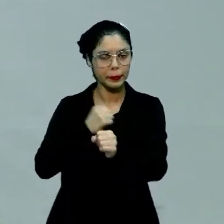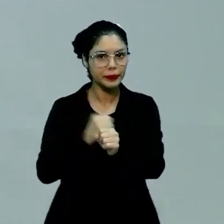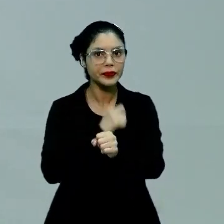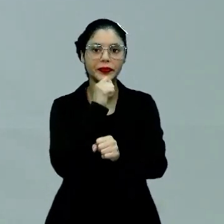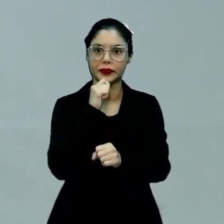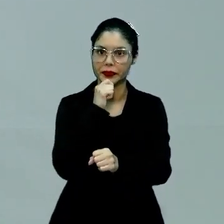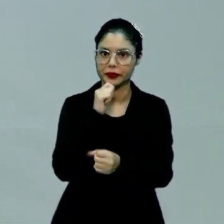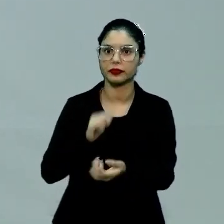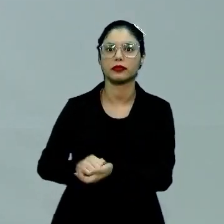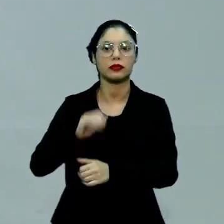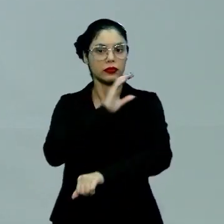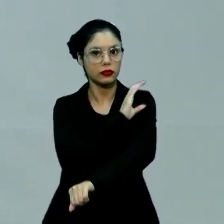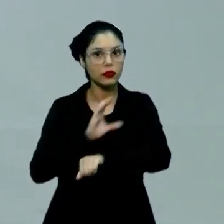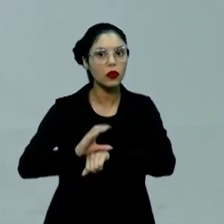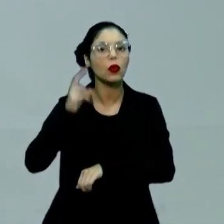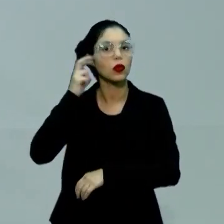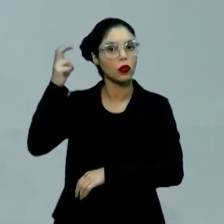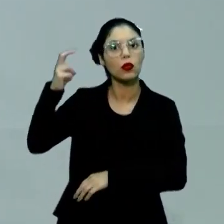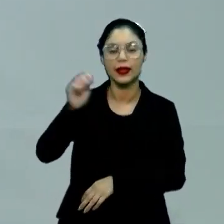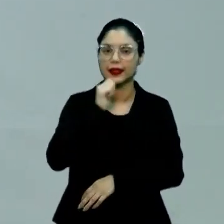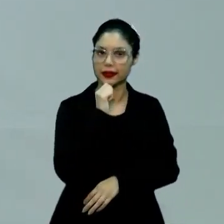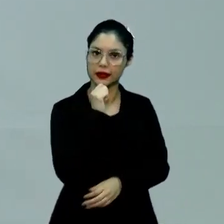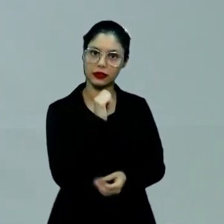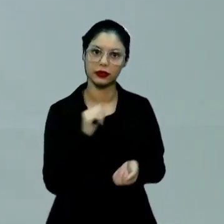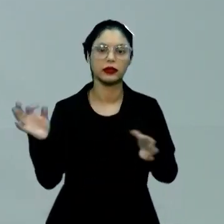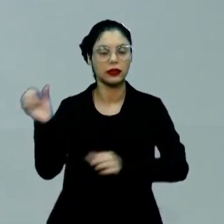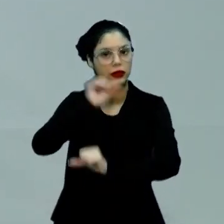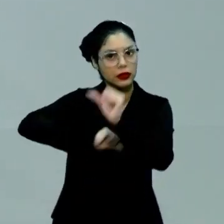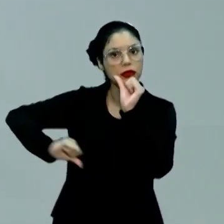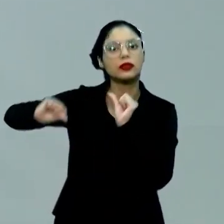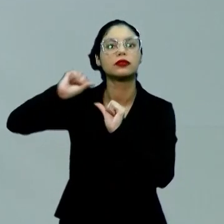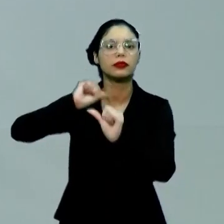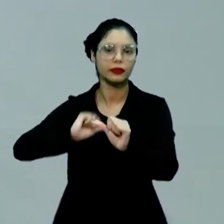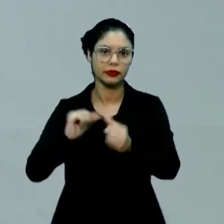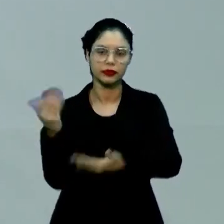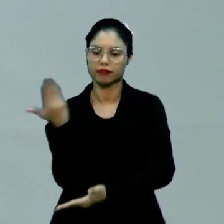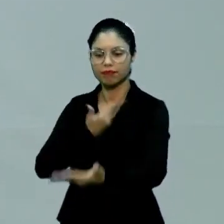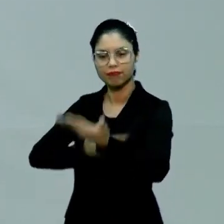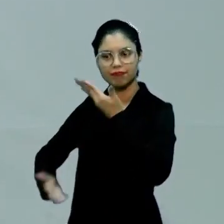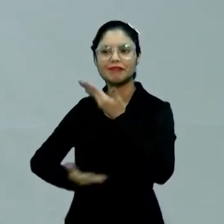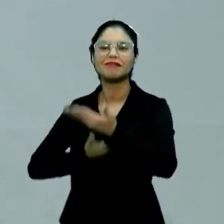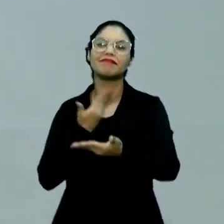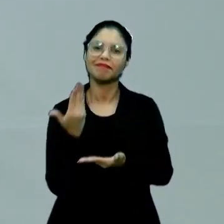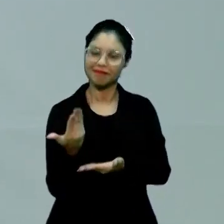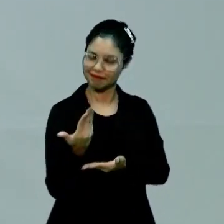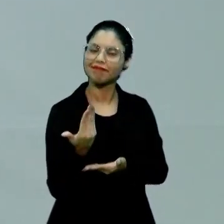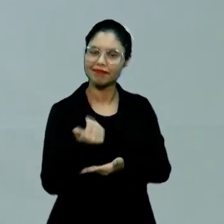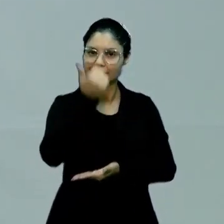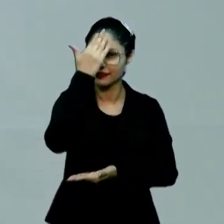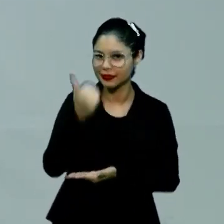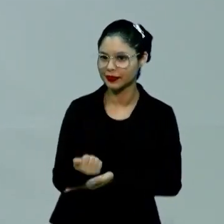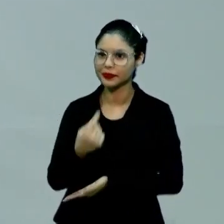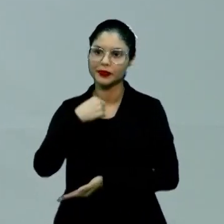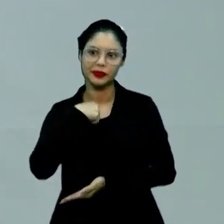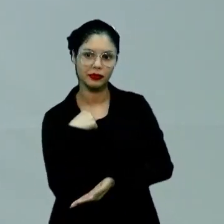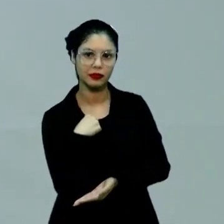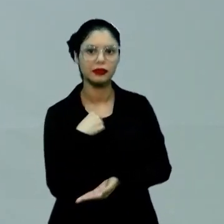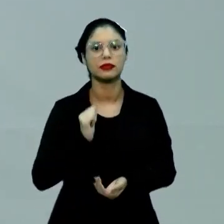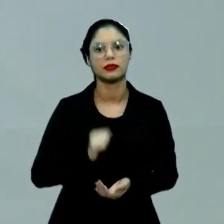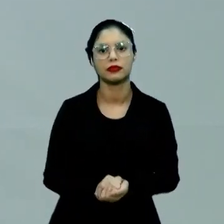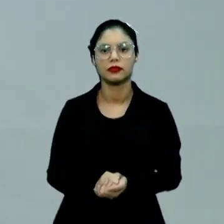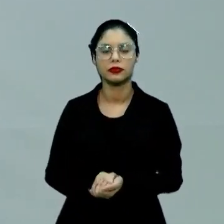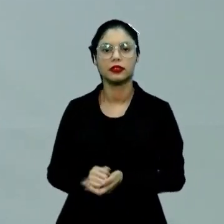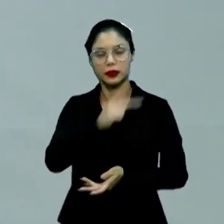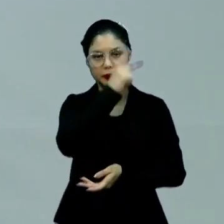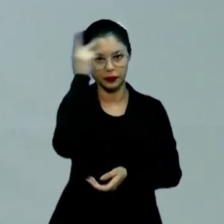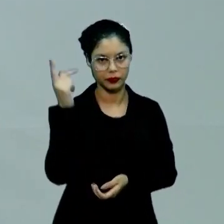da cultura vai ser justamente por essa troca, por essa interação de saberes entre eu e os